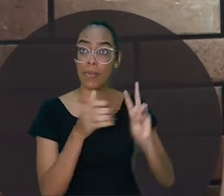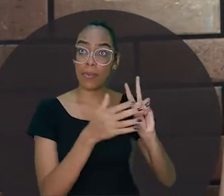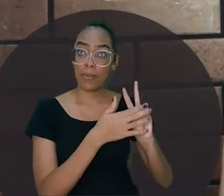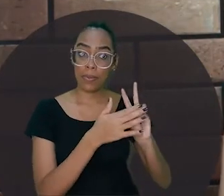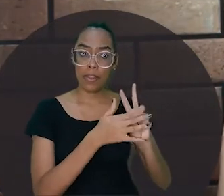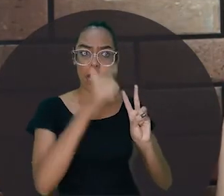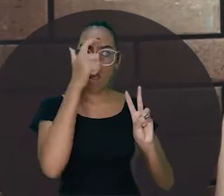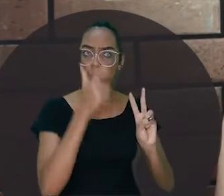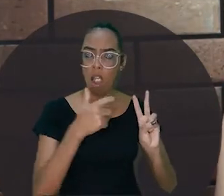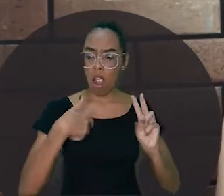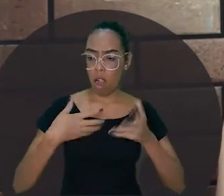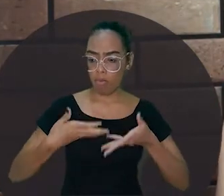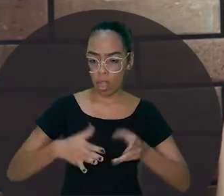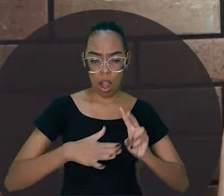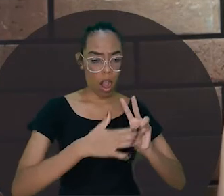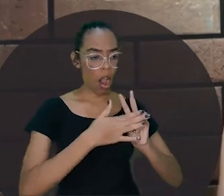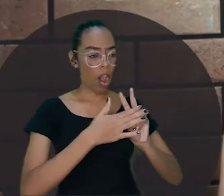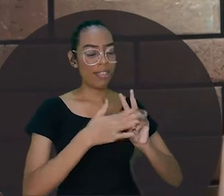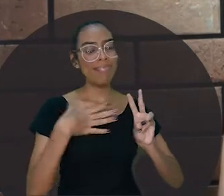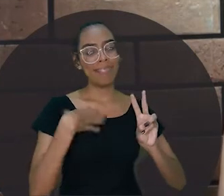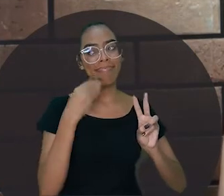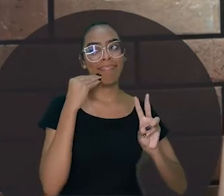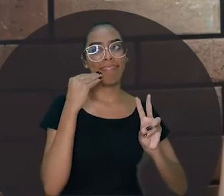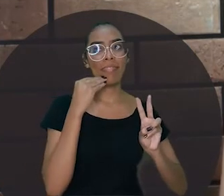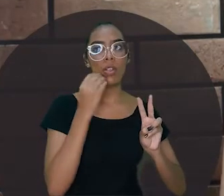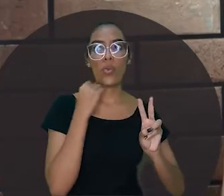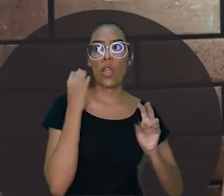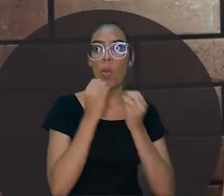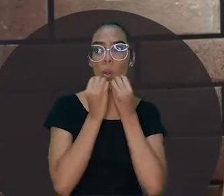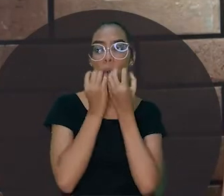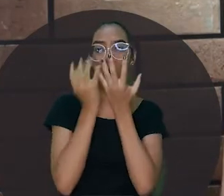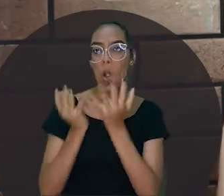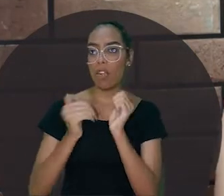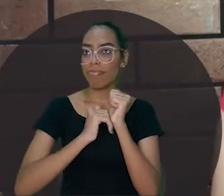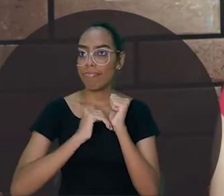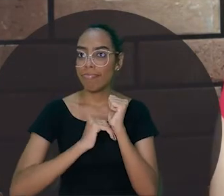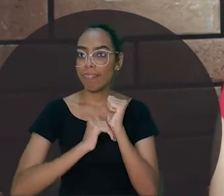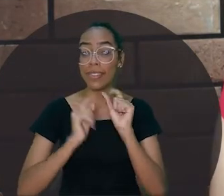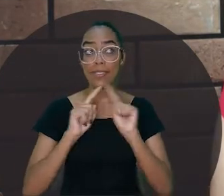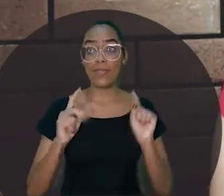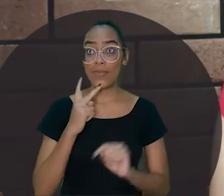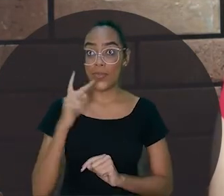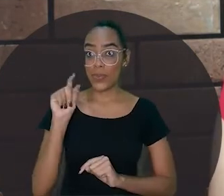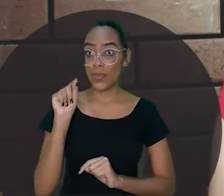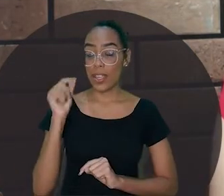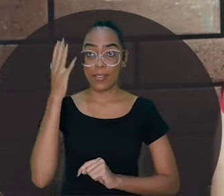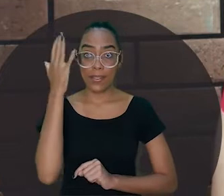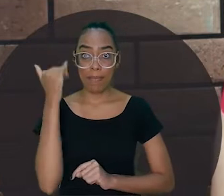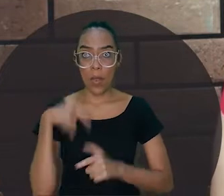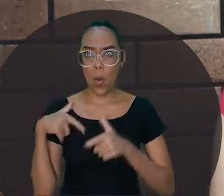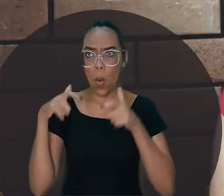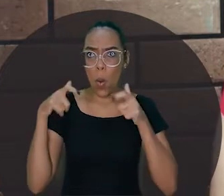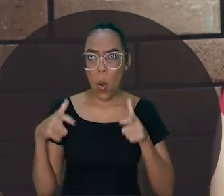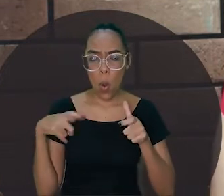índia resolveu falar para o seu marido o grande segredo que ela escondia. Ela disse para ele que sabia